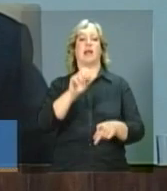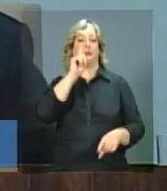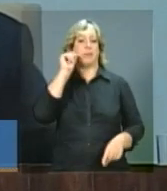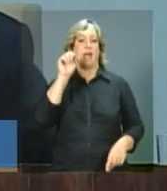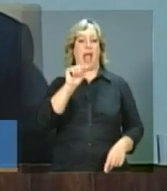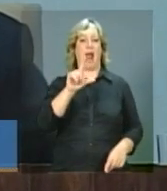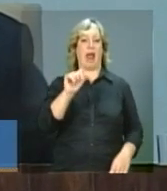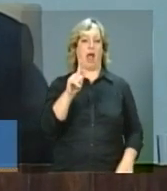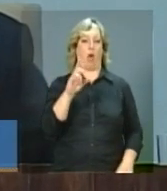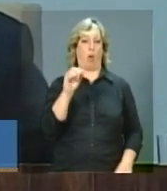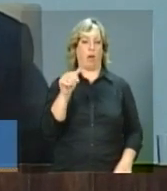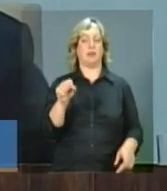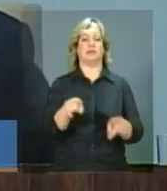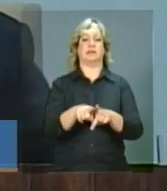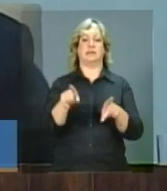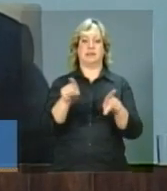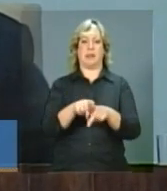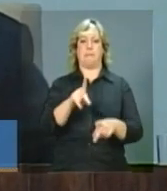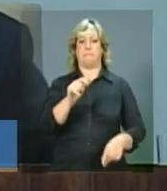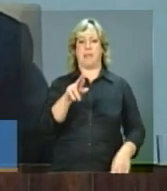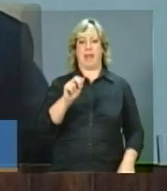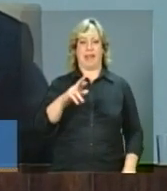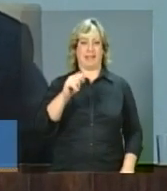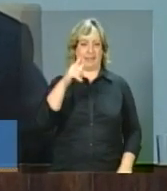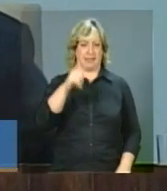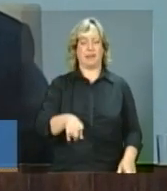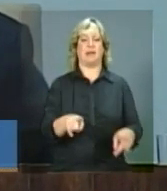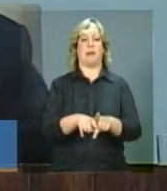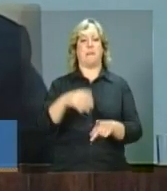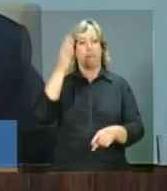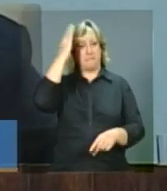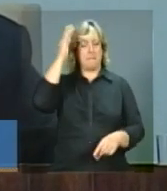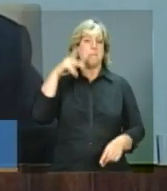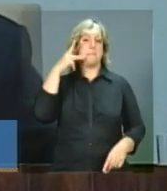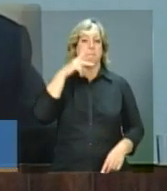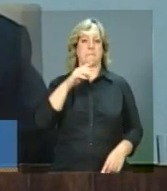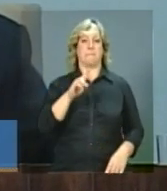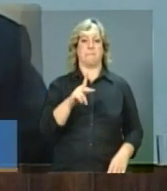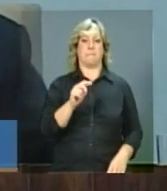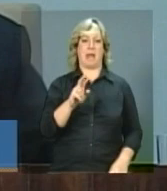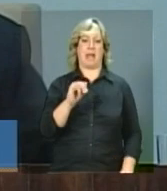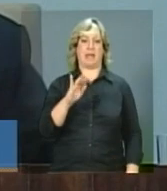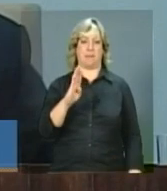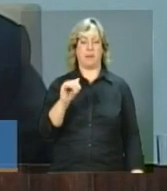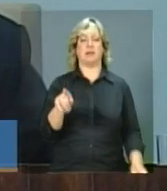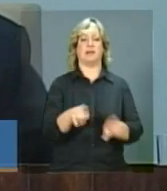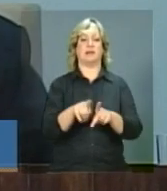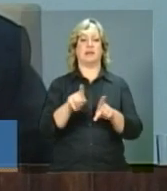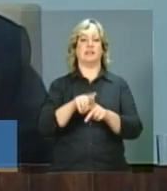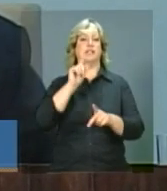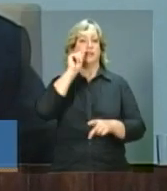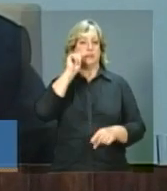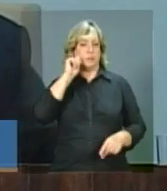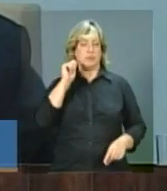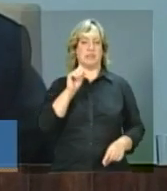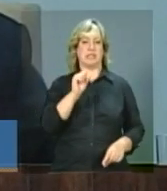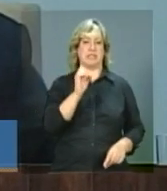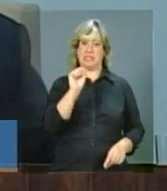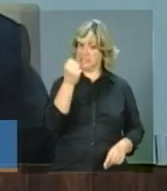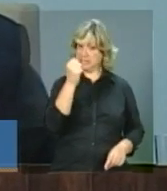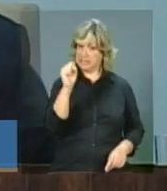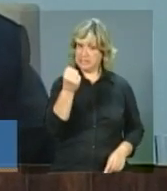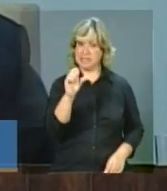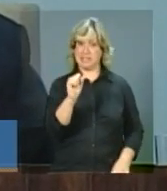Paraná, Itaporanga, Paraíba, Rio Claro, São Paulo, Aracaju, Sergipe, Monte Alegre, Rio Grande do Norte,